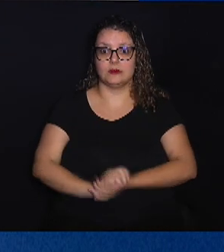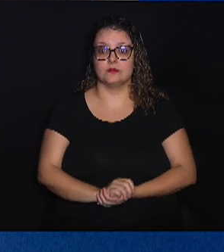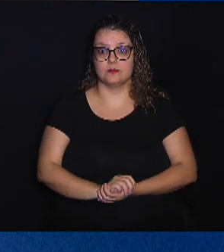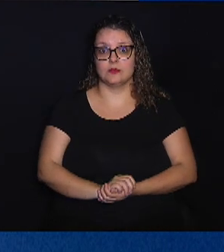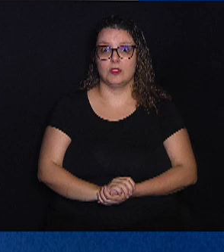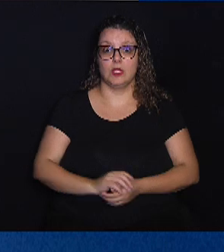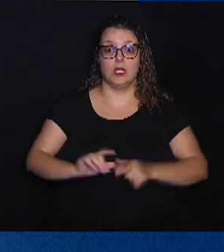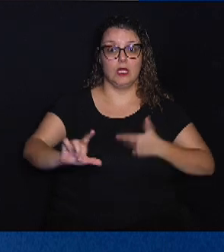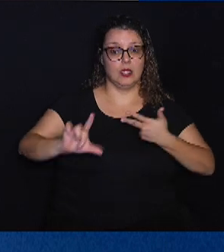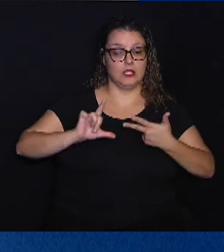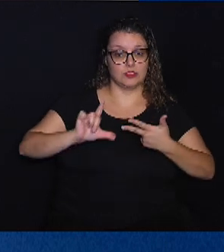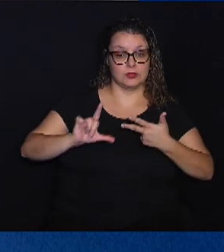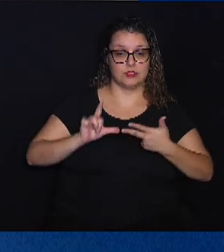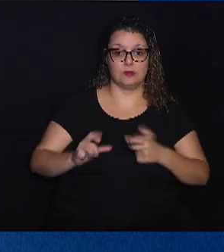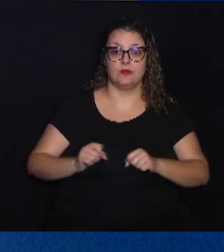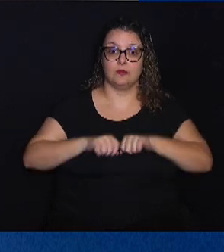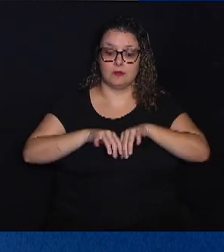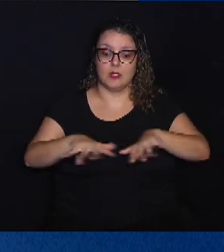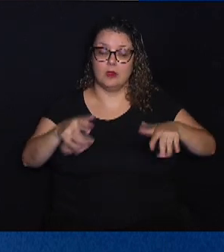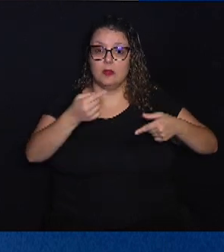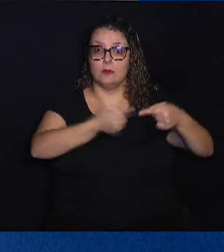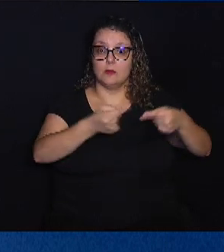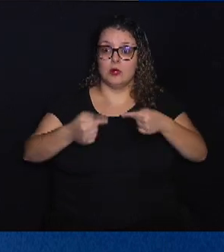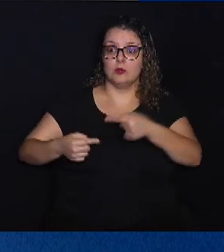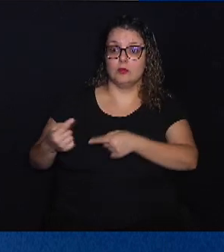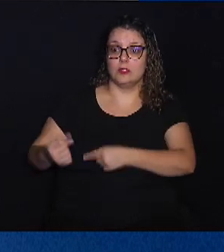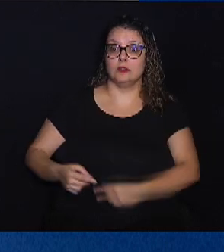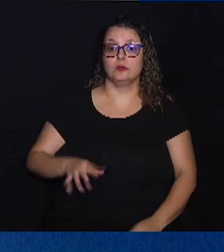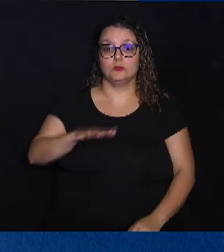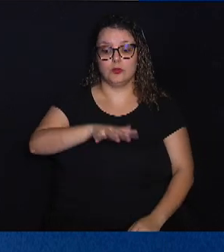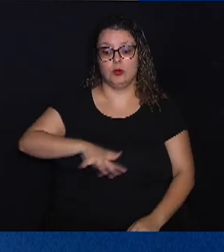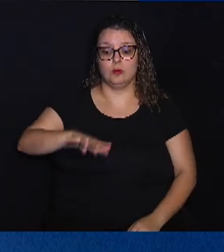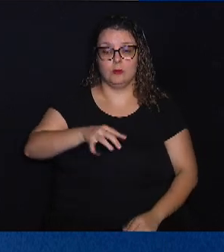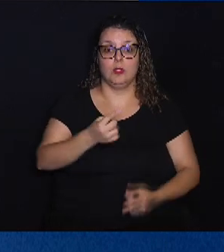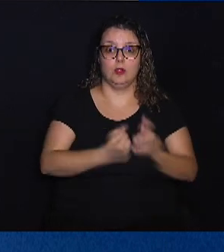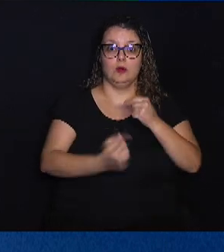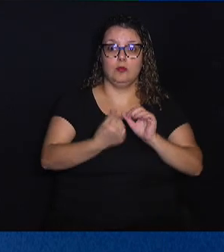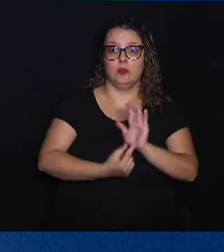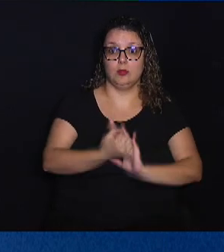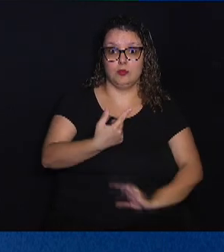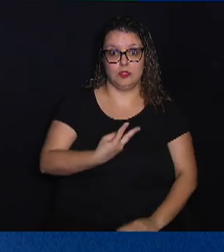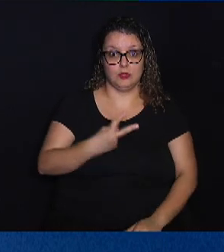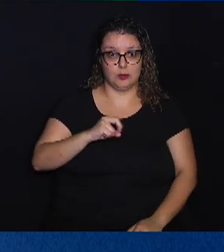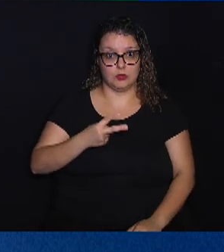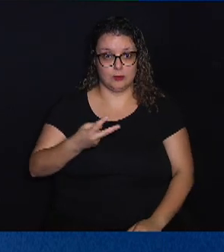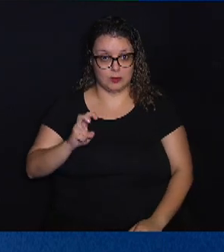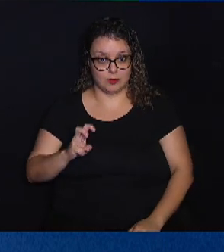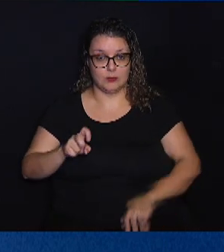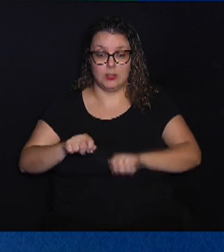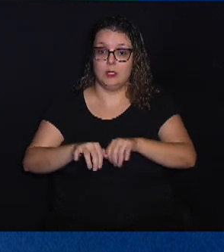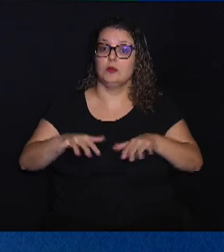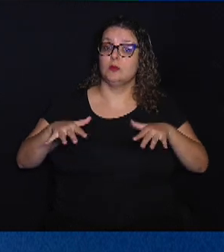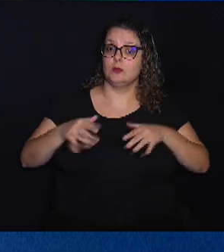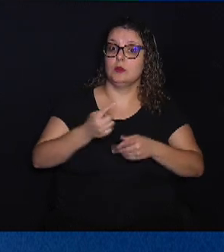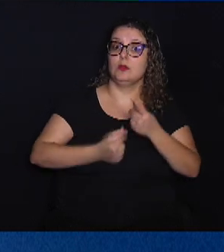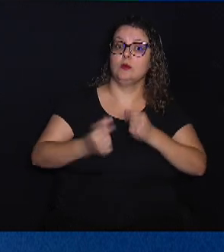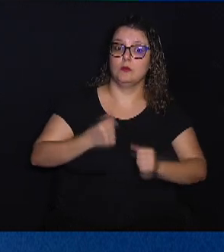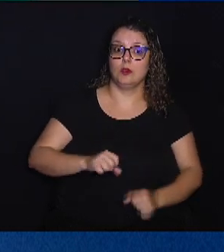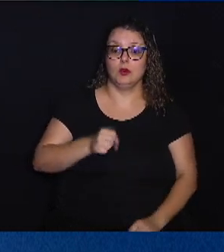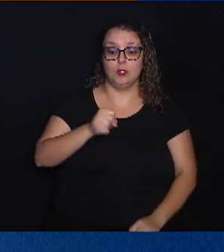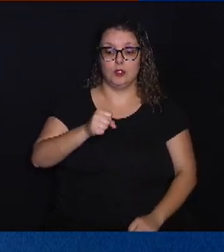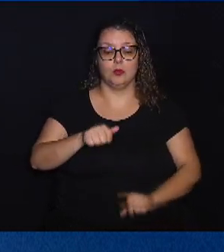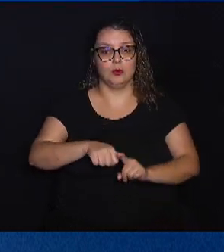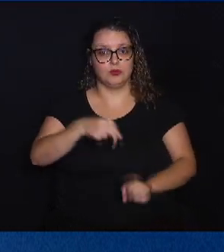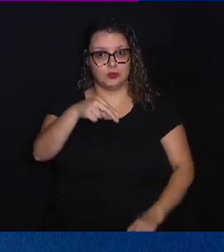Legislativo realiza ampla divulgação do debate sobre o orçamento de 2025. A audiência pública será em 8 de